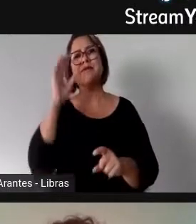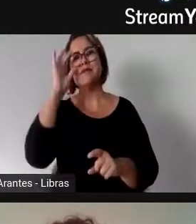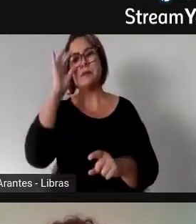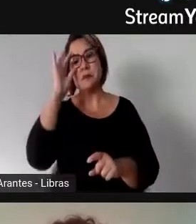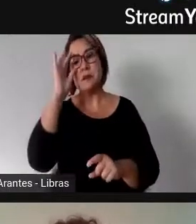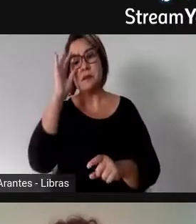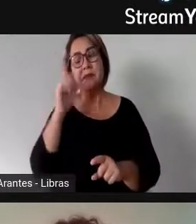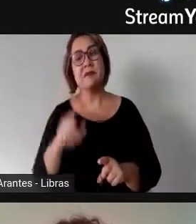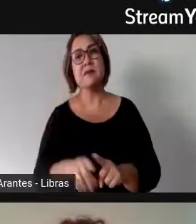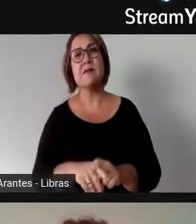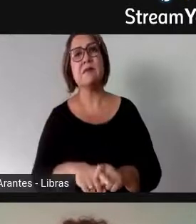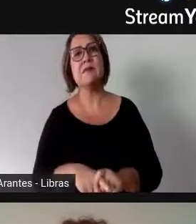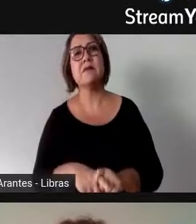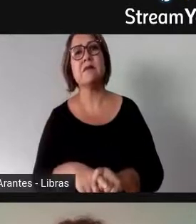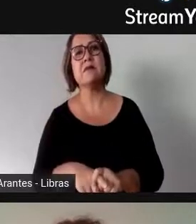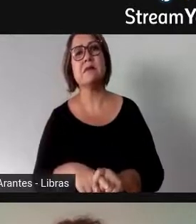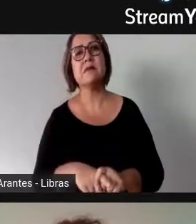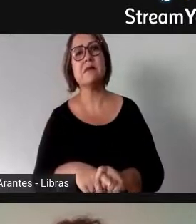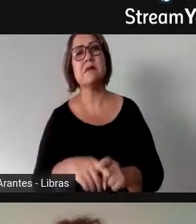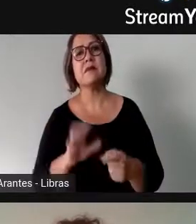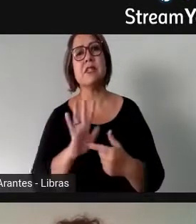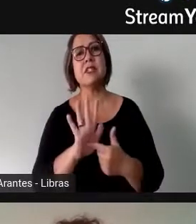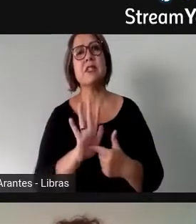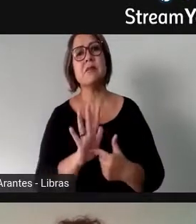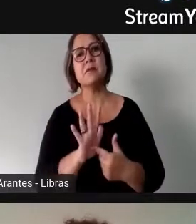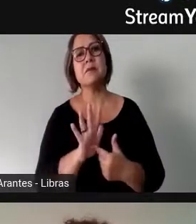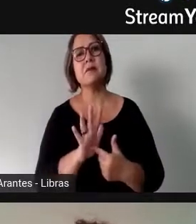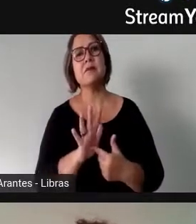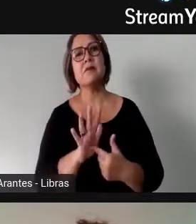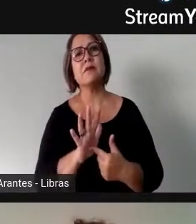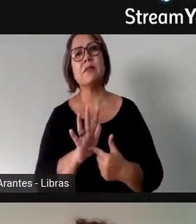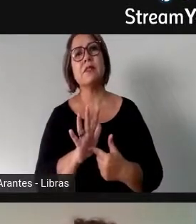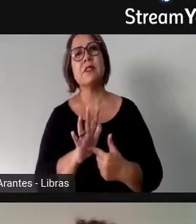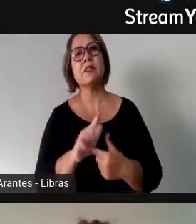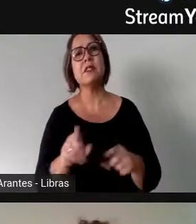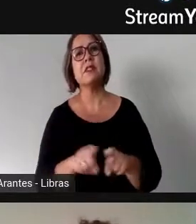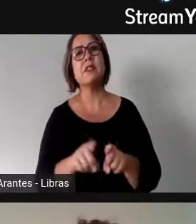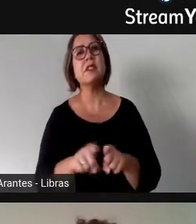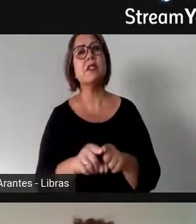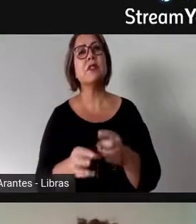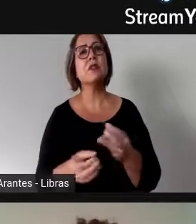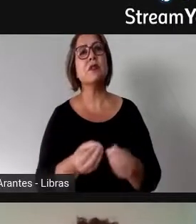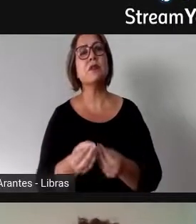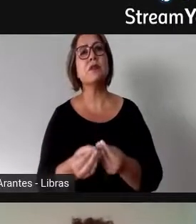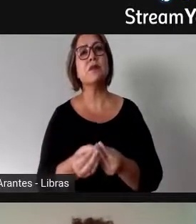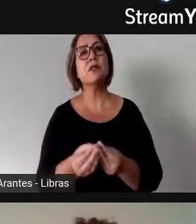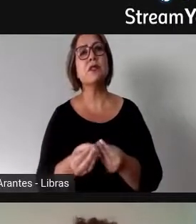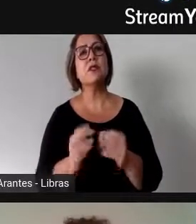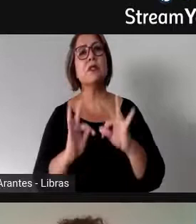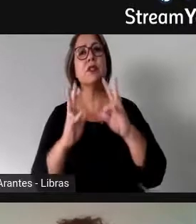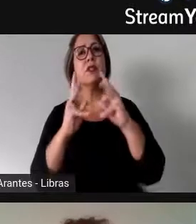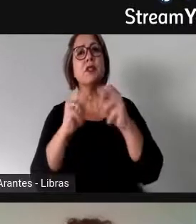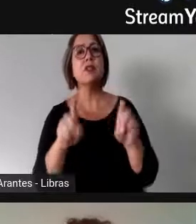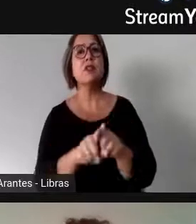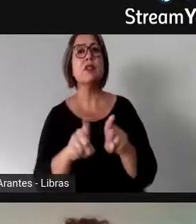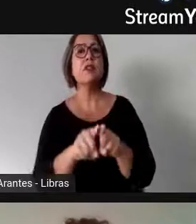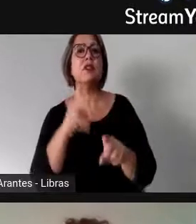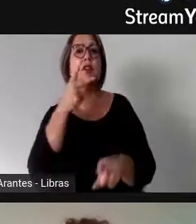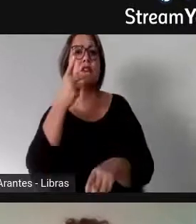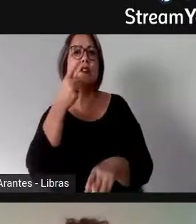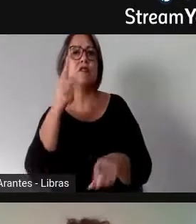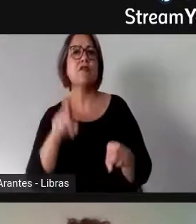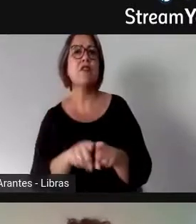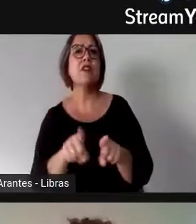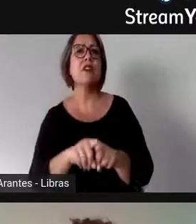seguir, então, só para eximir que a gente acha mudou, colocou as mulheres, ok, não